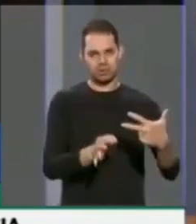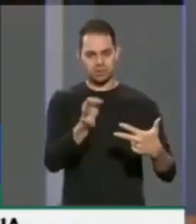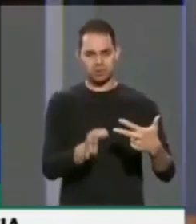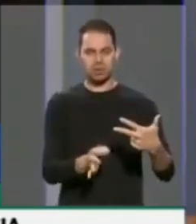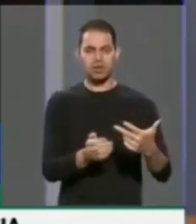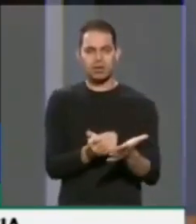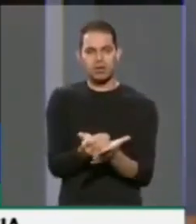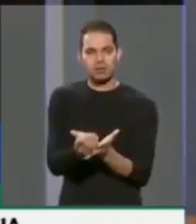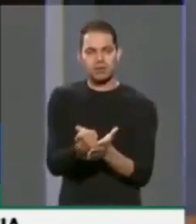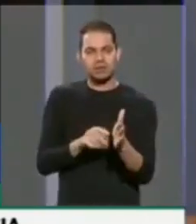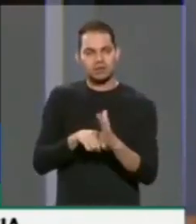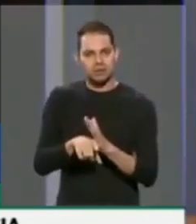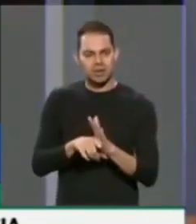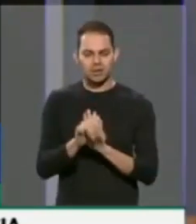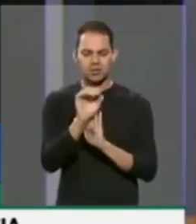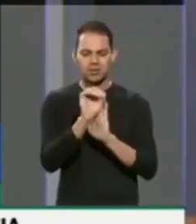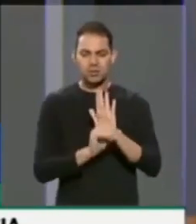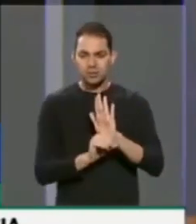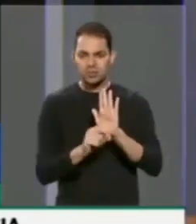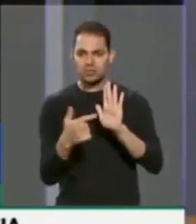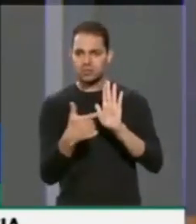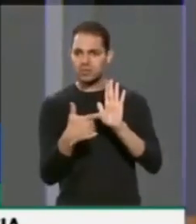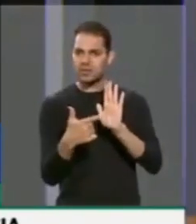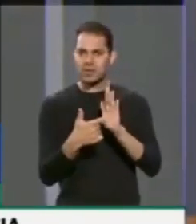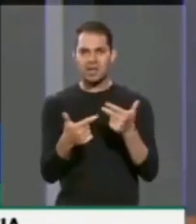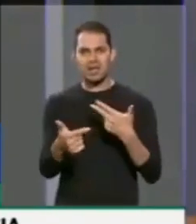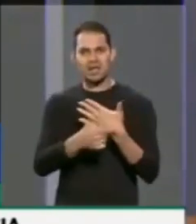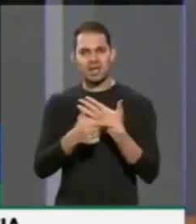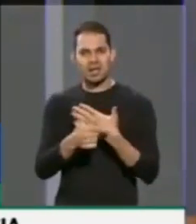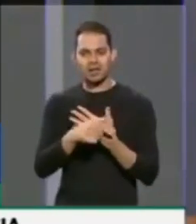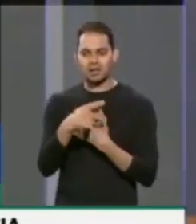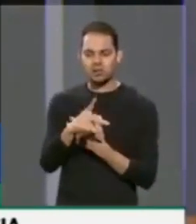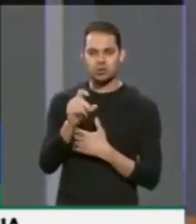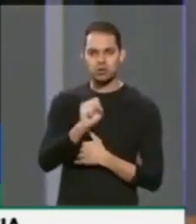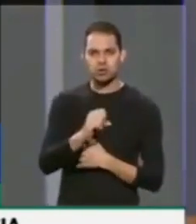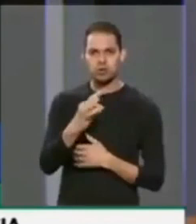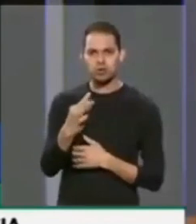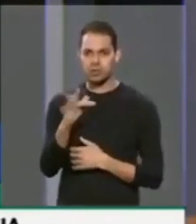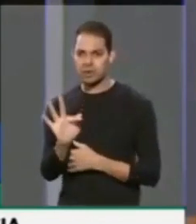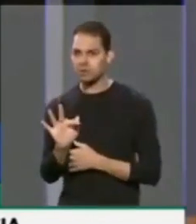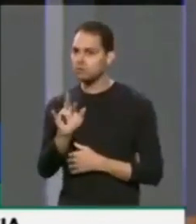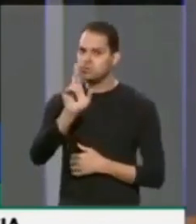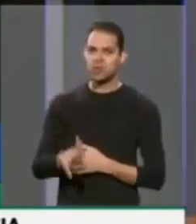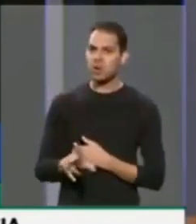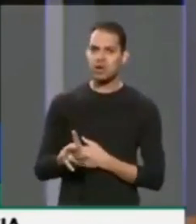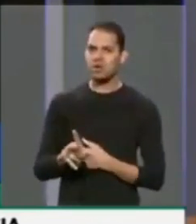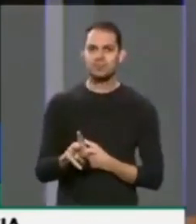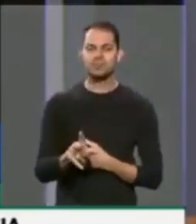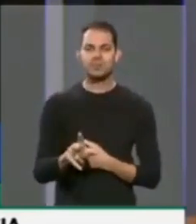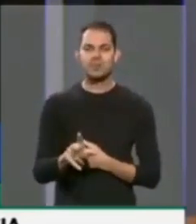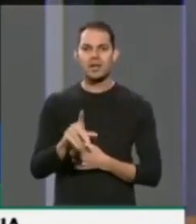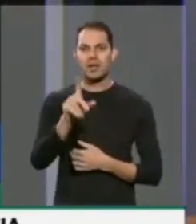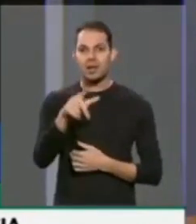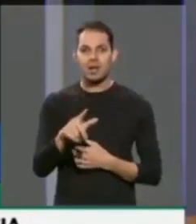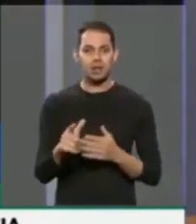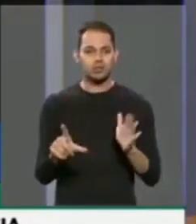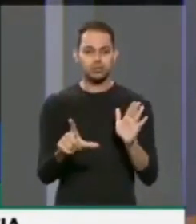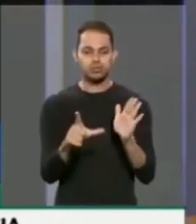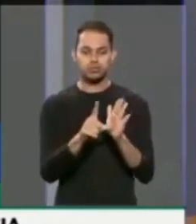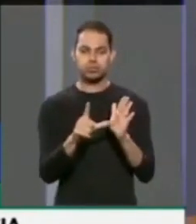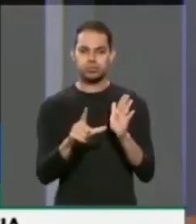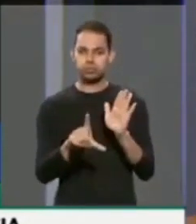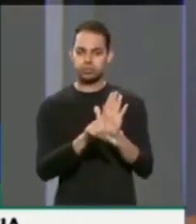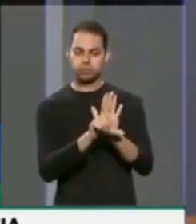Instaurar inquéritos de ofício não está nas atribuições do Supremo Tribunal Federal. Essa é uma das ilegalidades,